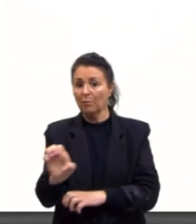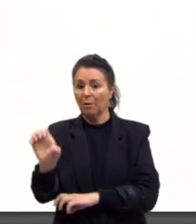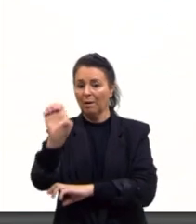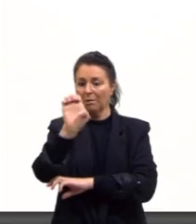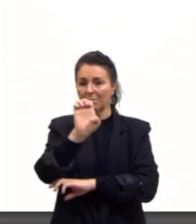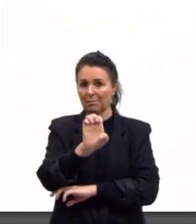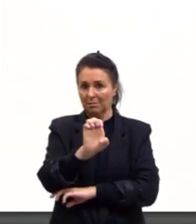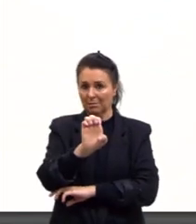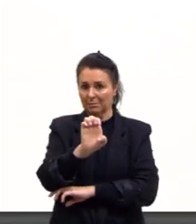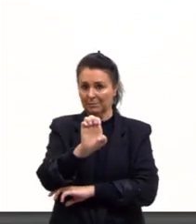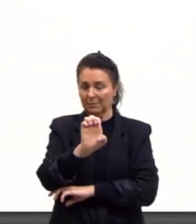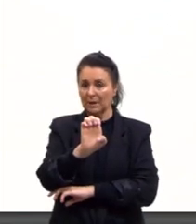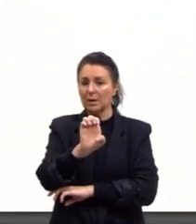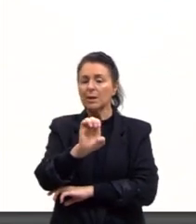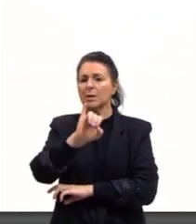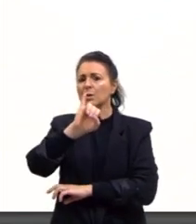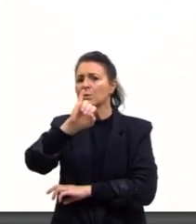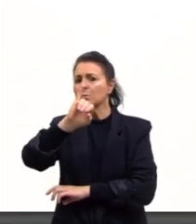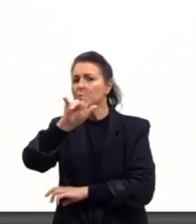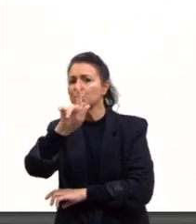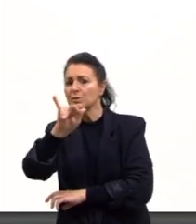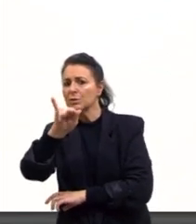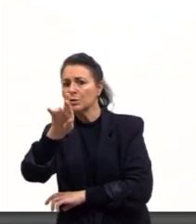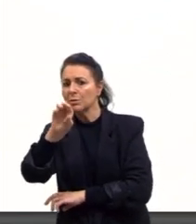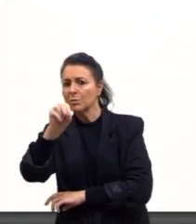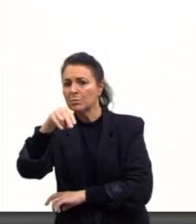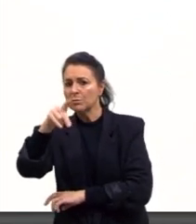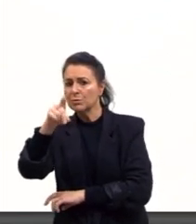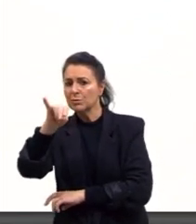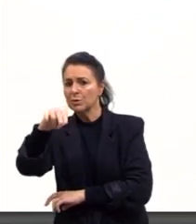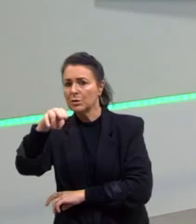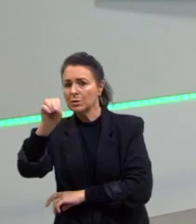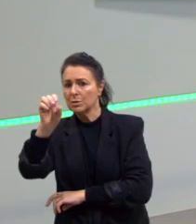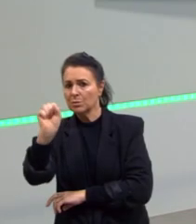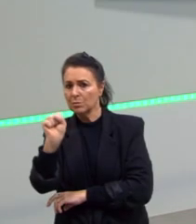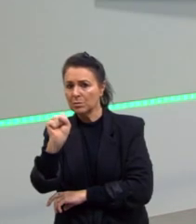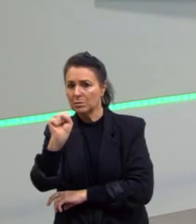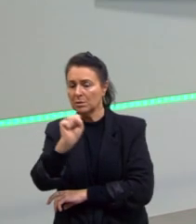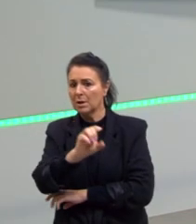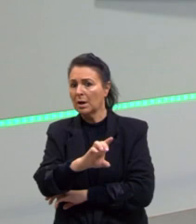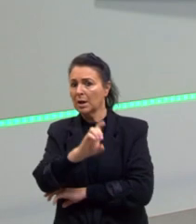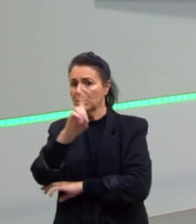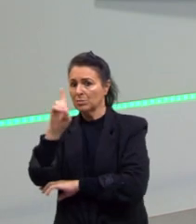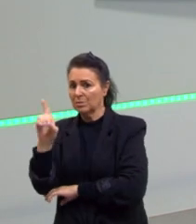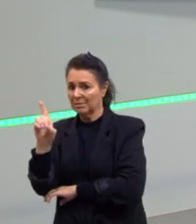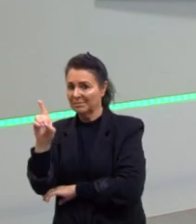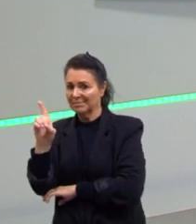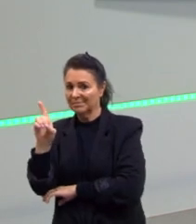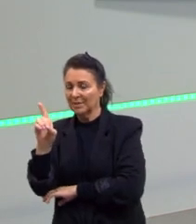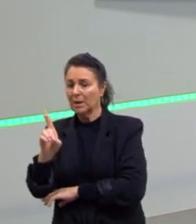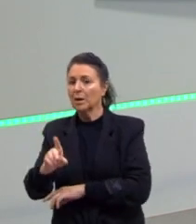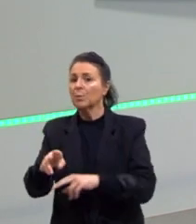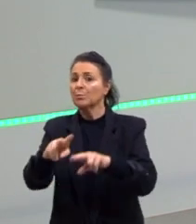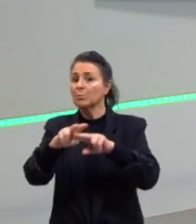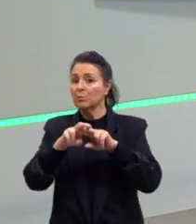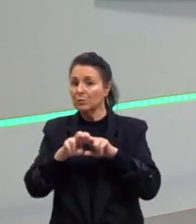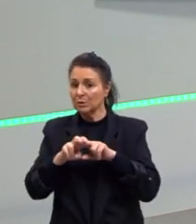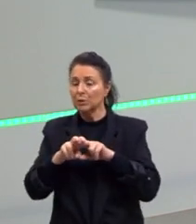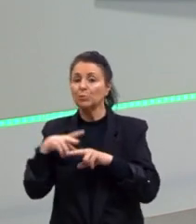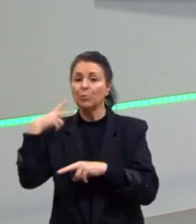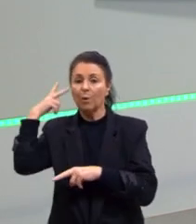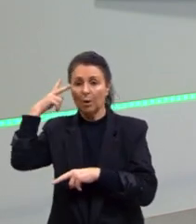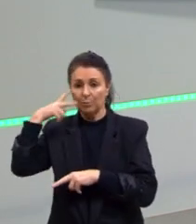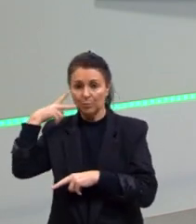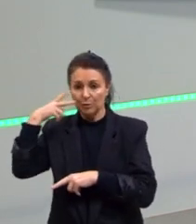os girondinos à direita. E é aí que começa a surgir, então, essa denominação política de